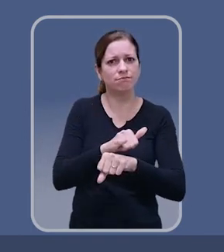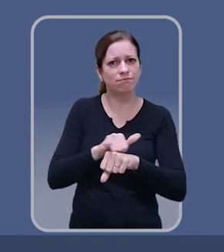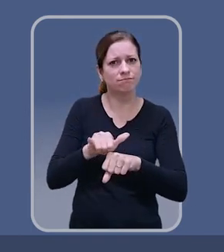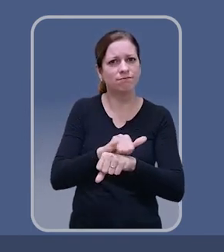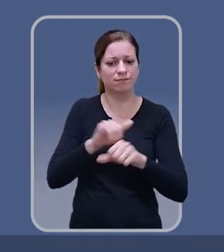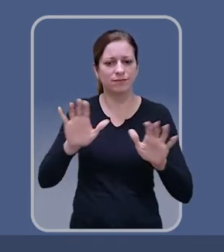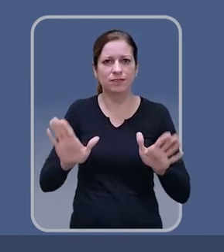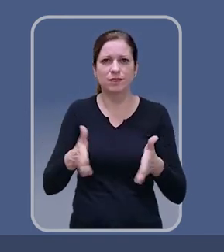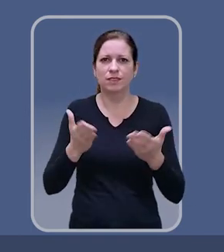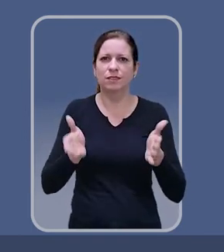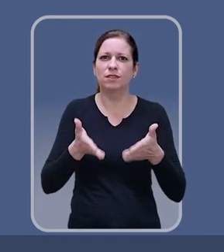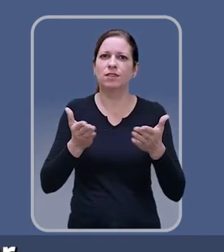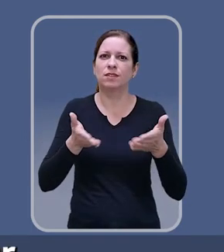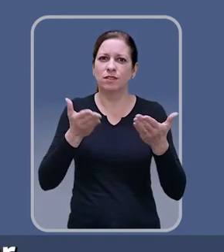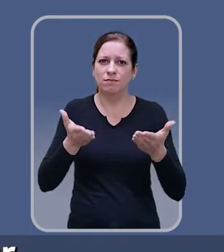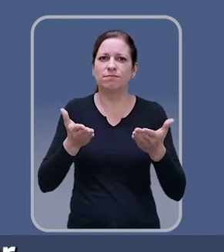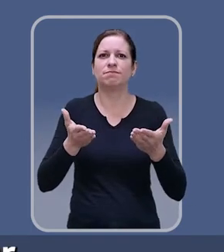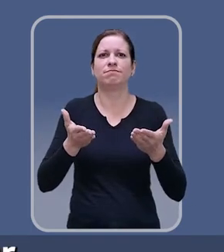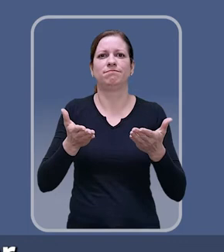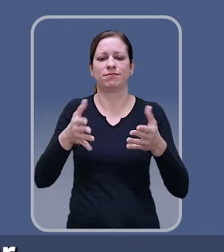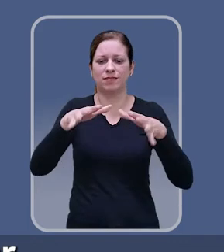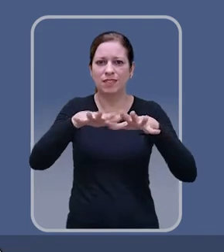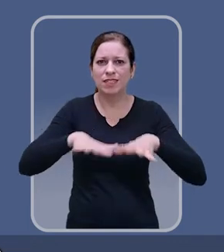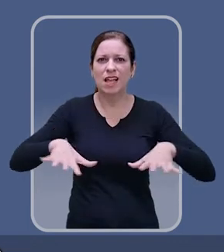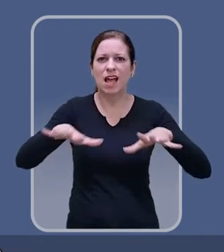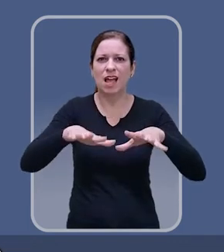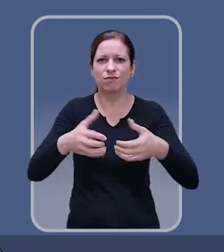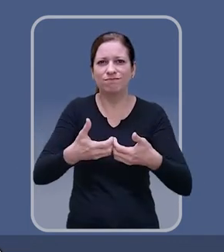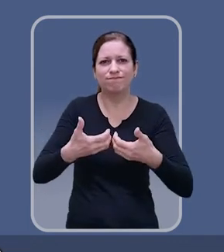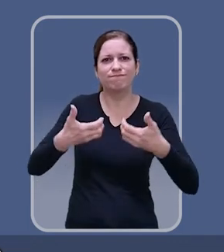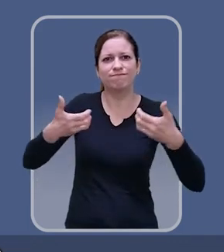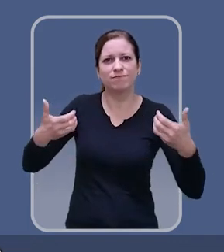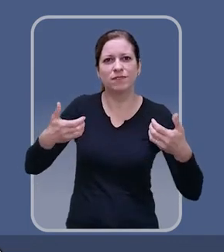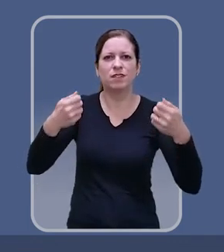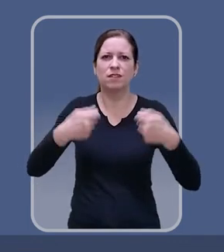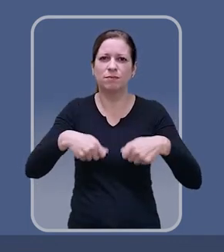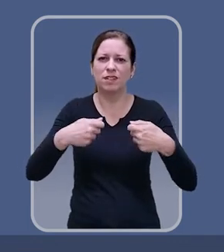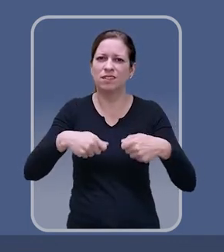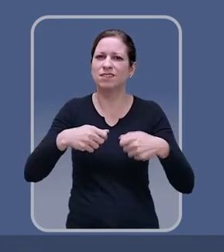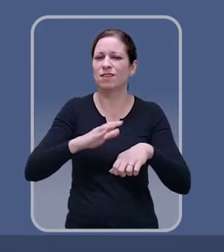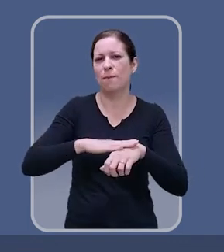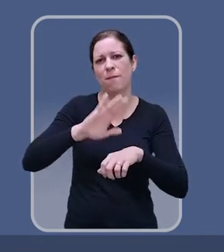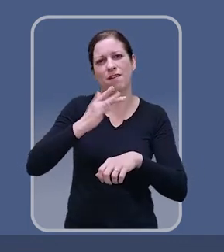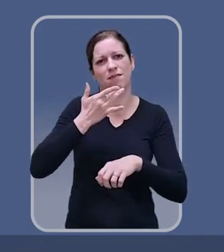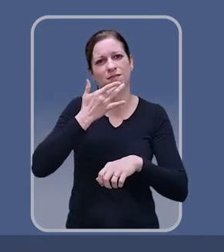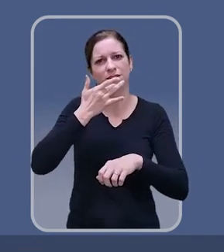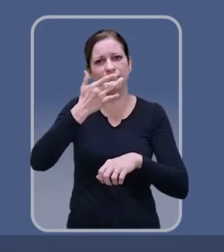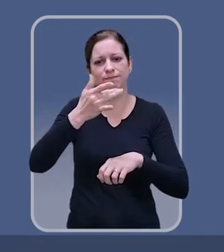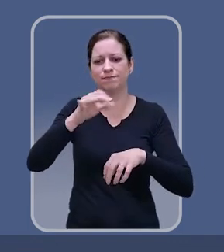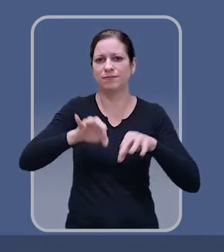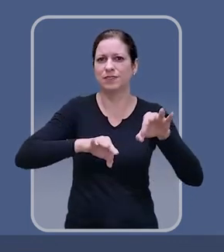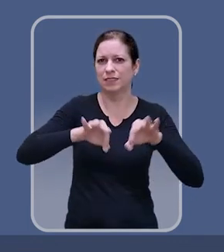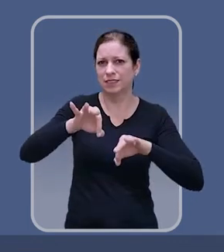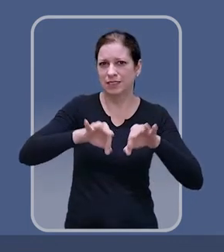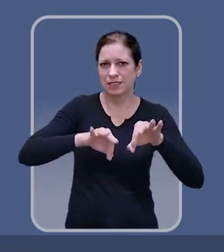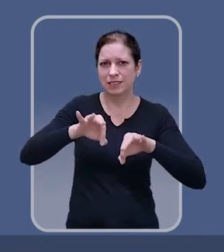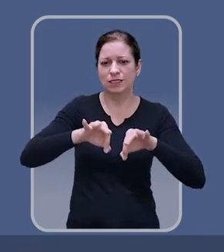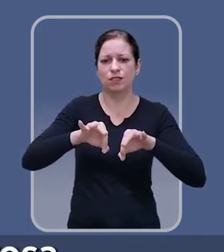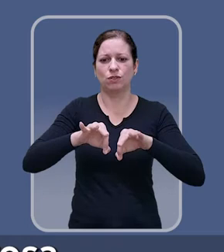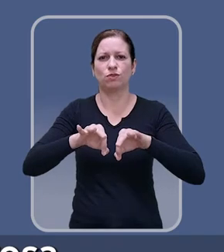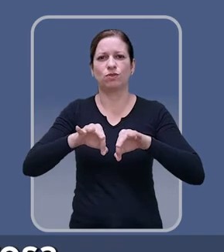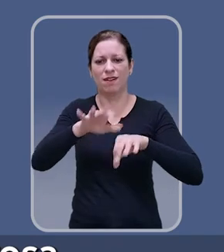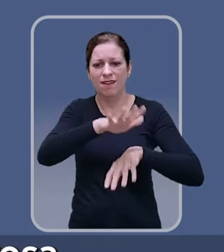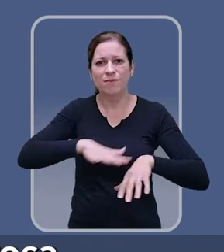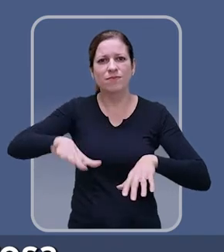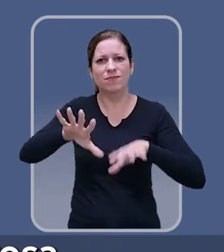como desmembramentos. Também a gente tem que buscar a facilitação na implementação de infraestrutura urbana. Uma das alternativas